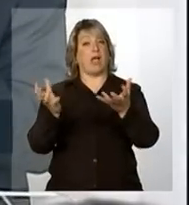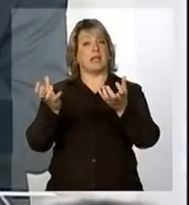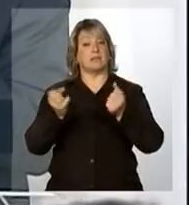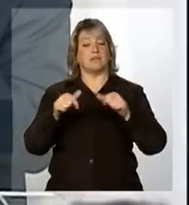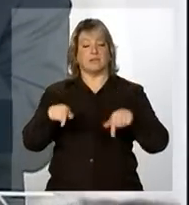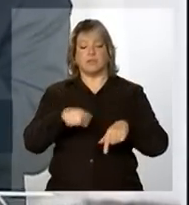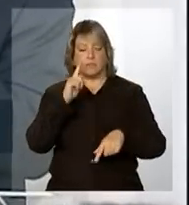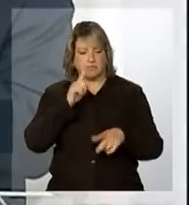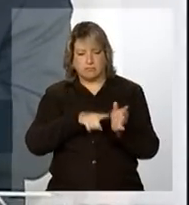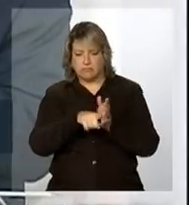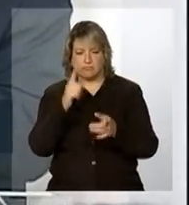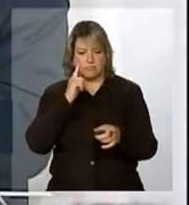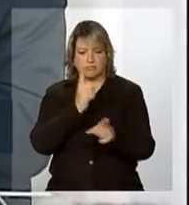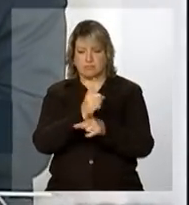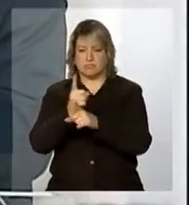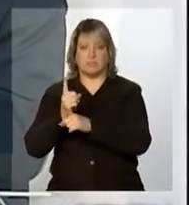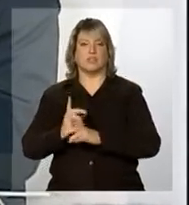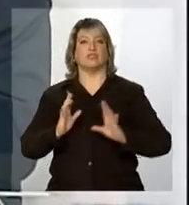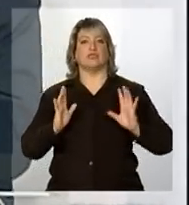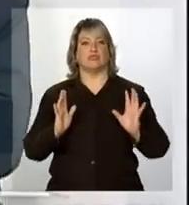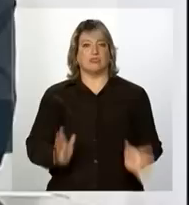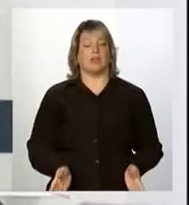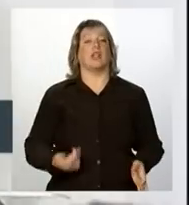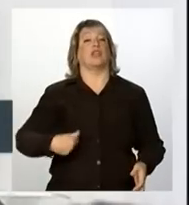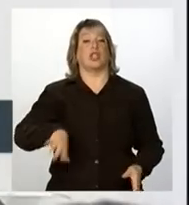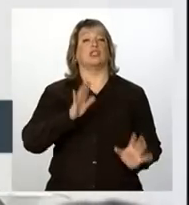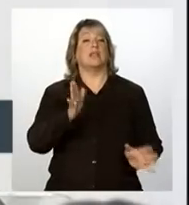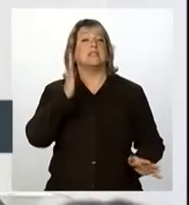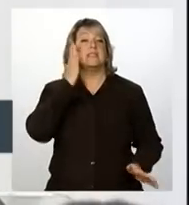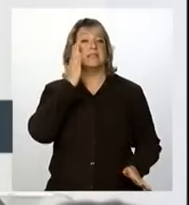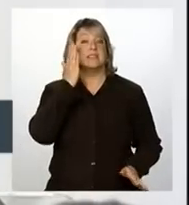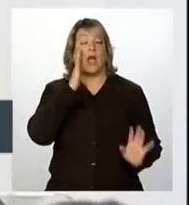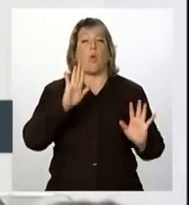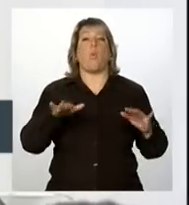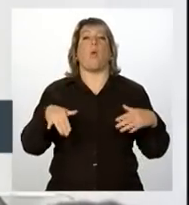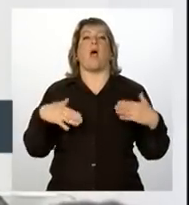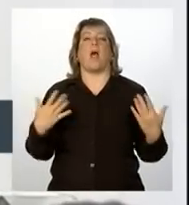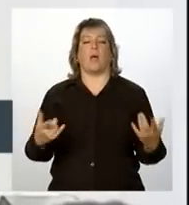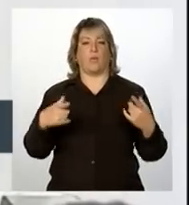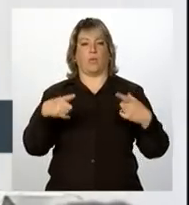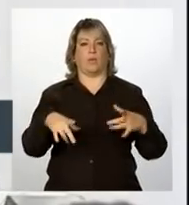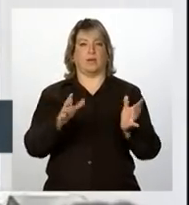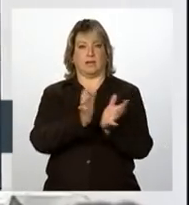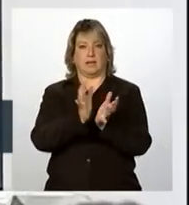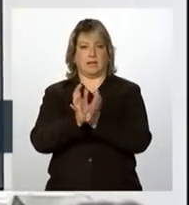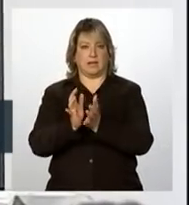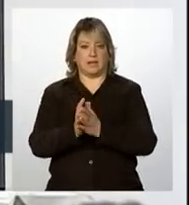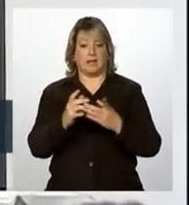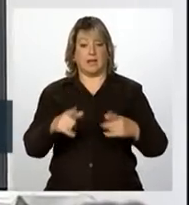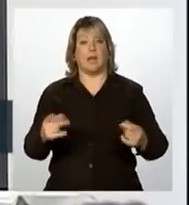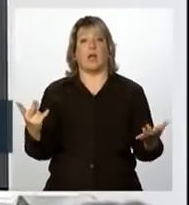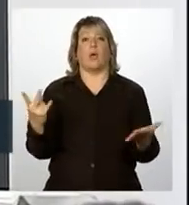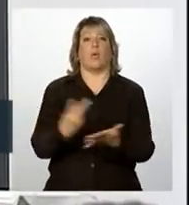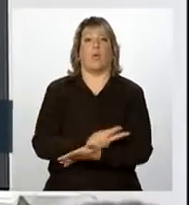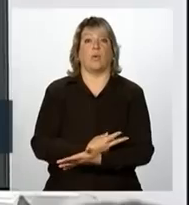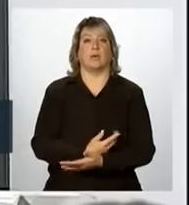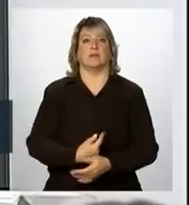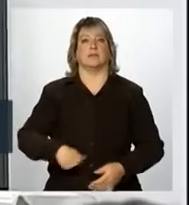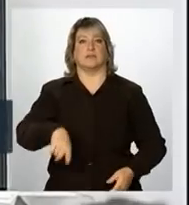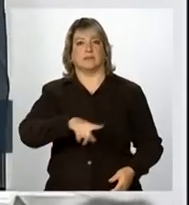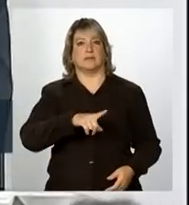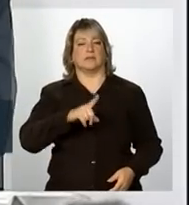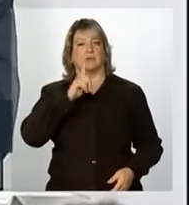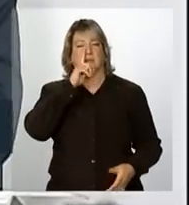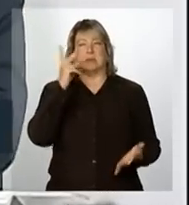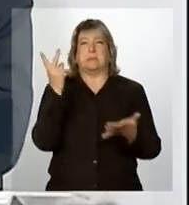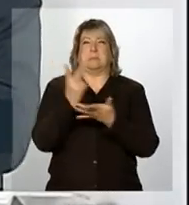sabe quais são as áreas e as populações que estão suscetíveis à ocorrência desses eventos